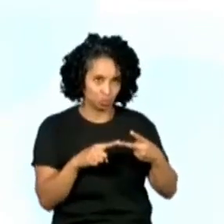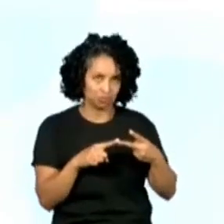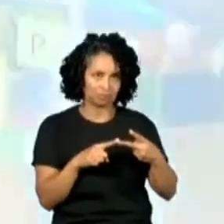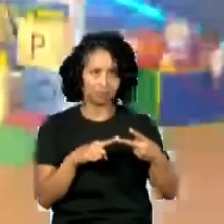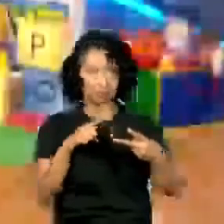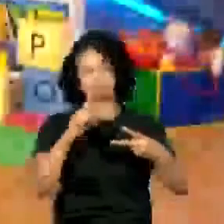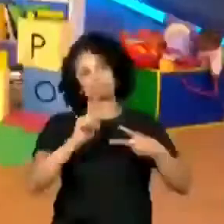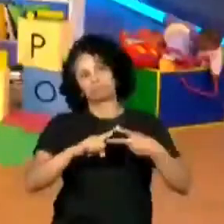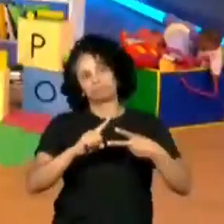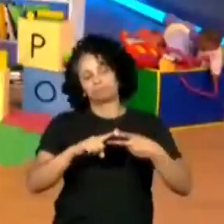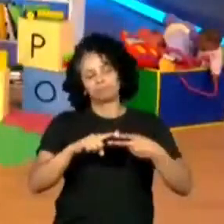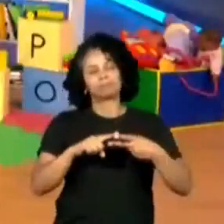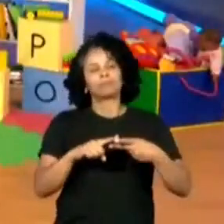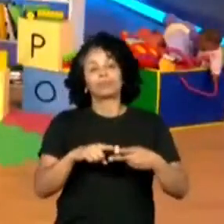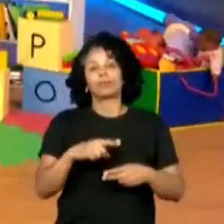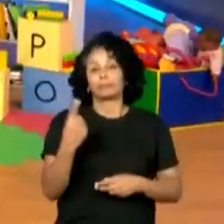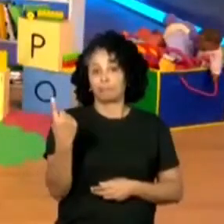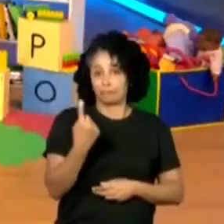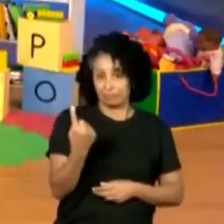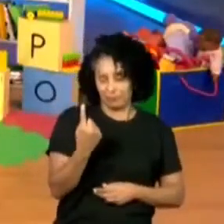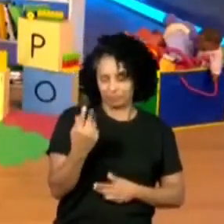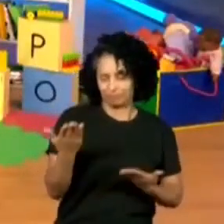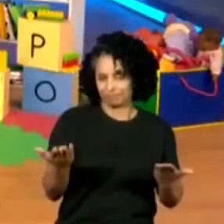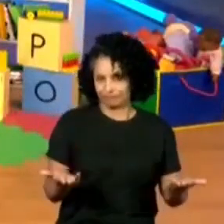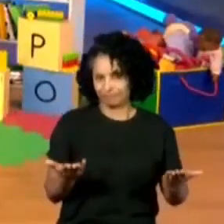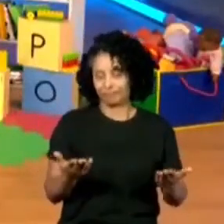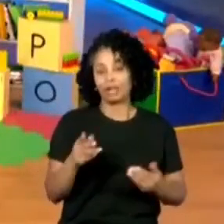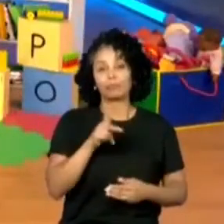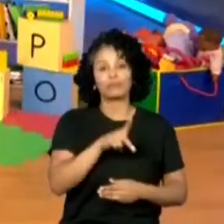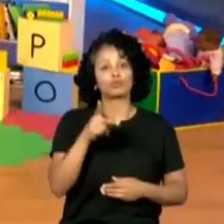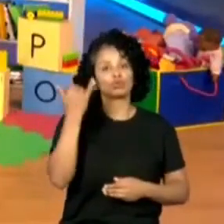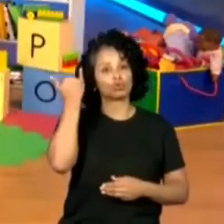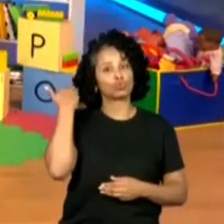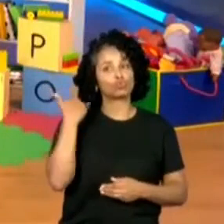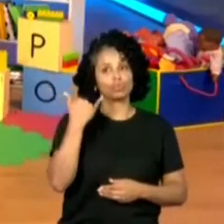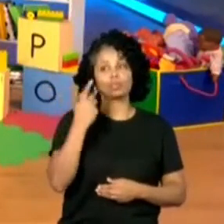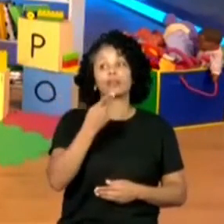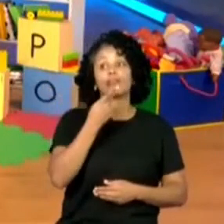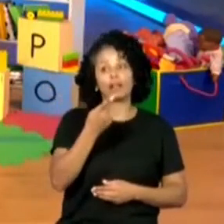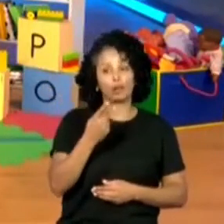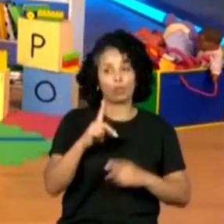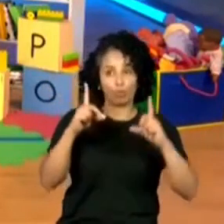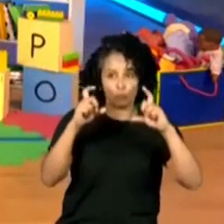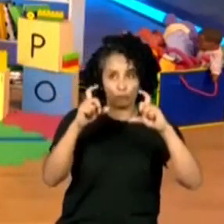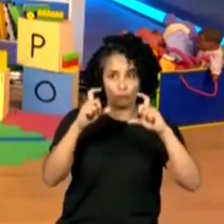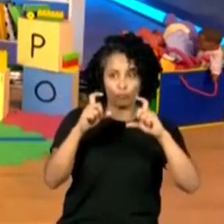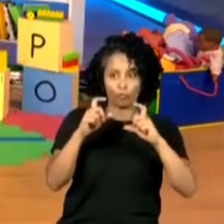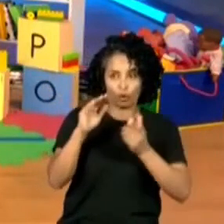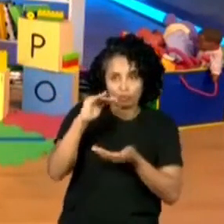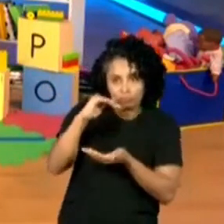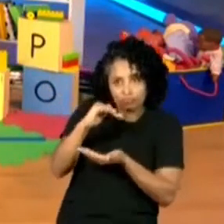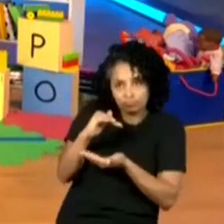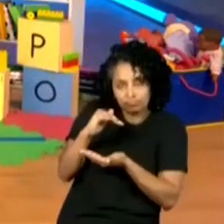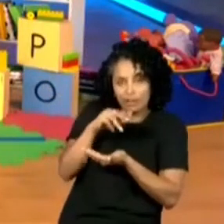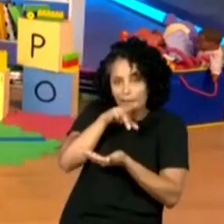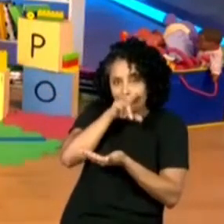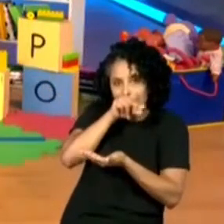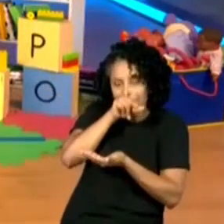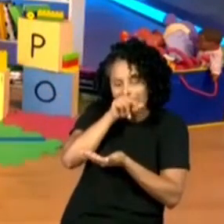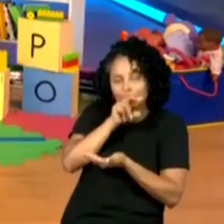Primeiro, a professora Juliana contou aqui para a gente que sim, ali na foto era um pato. É um patinho. E o nome é